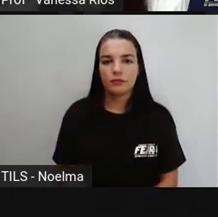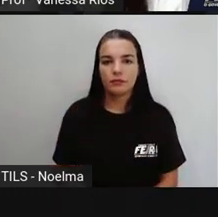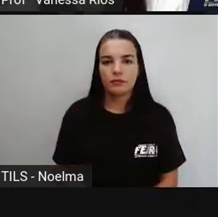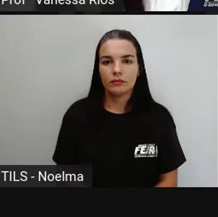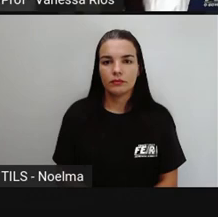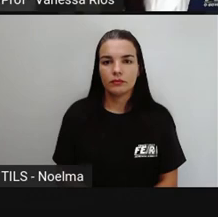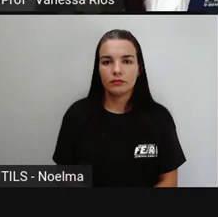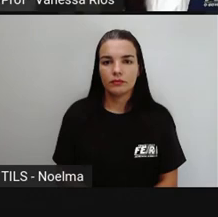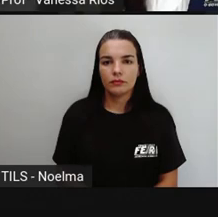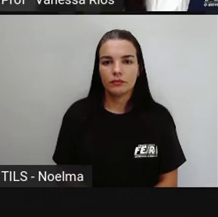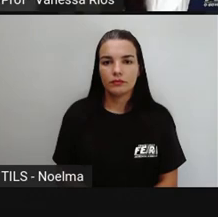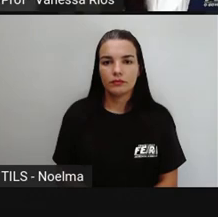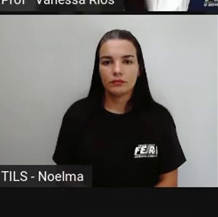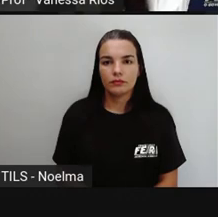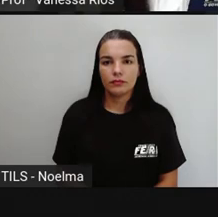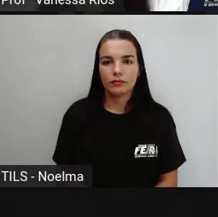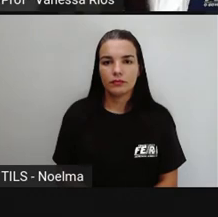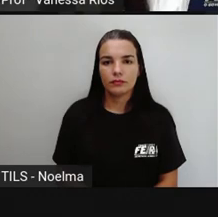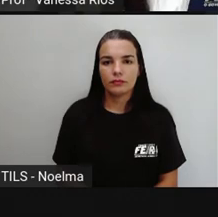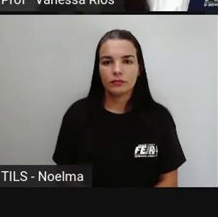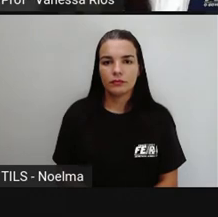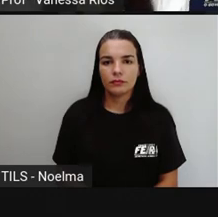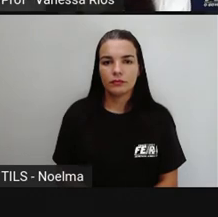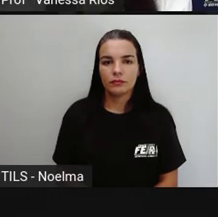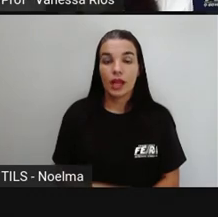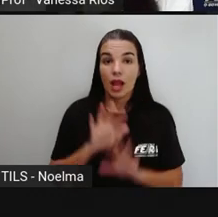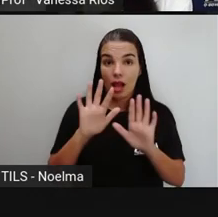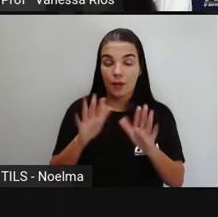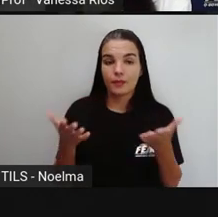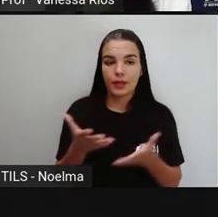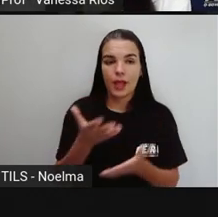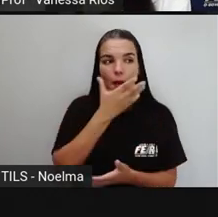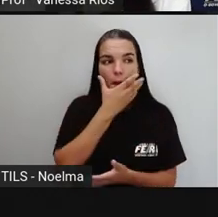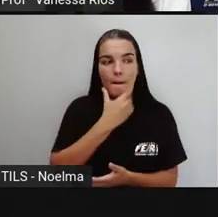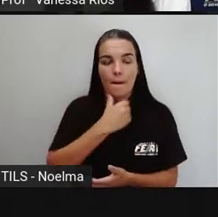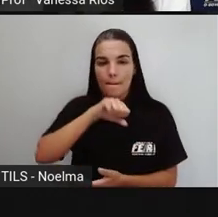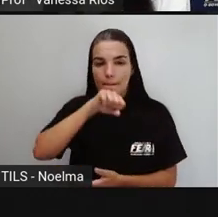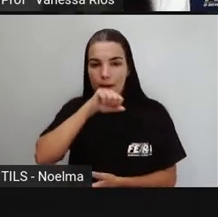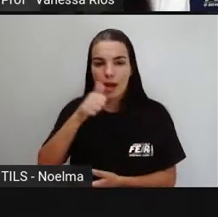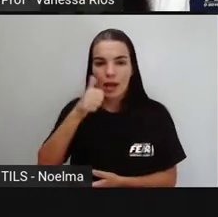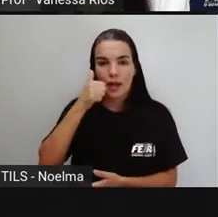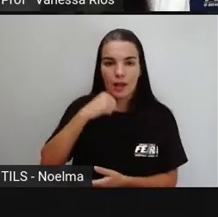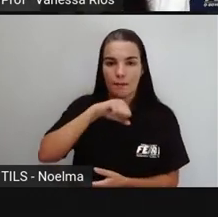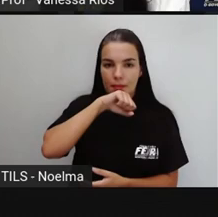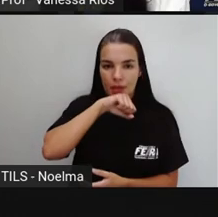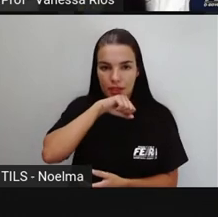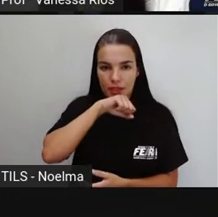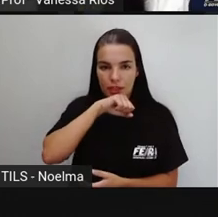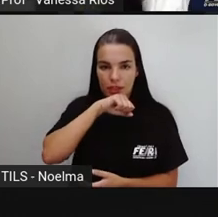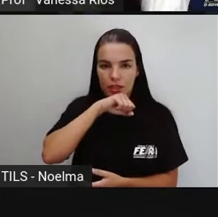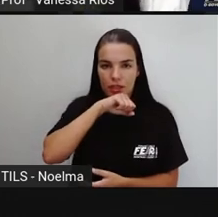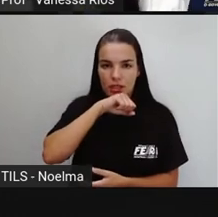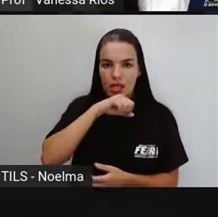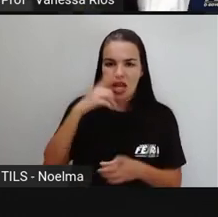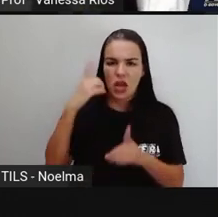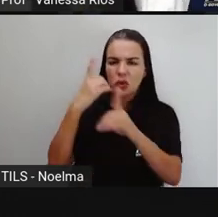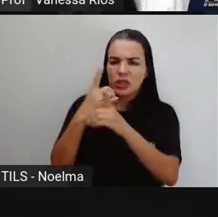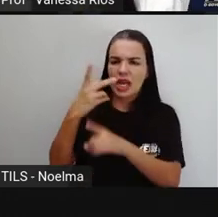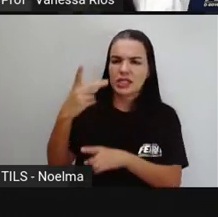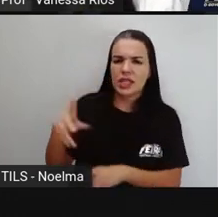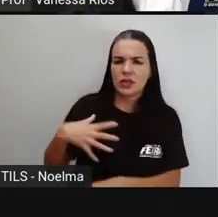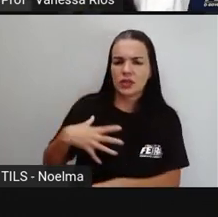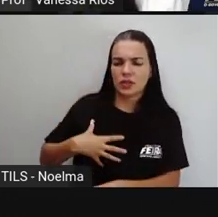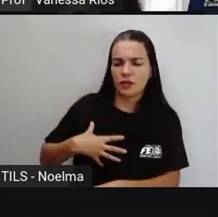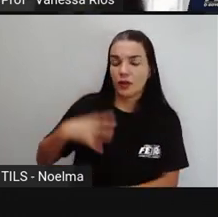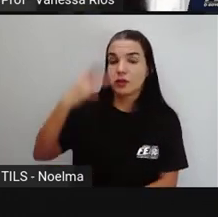Ótimo. Agora, os pais encontrar seus filhos